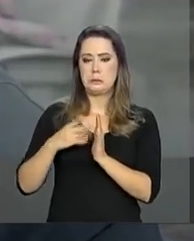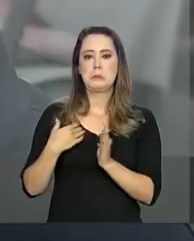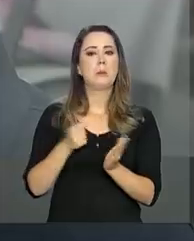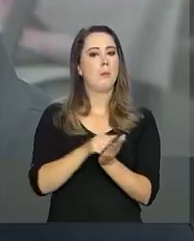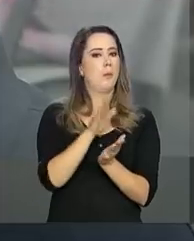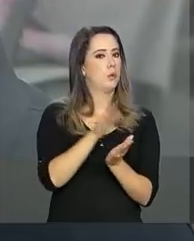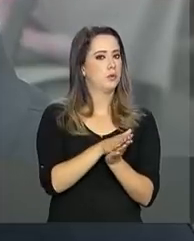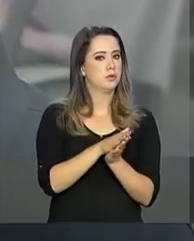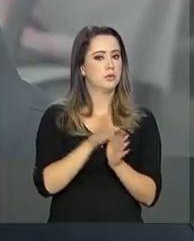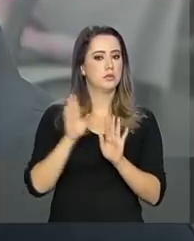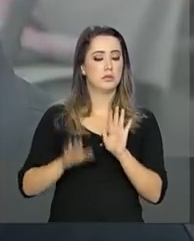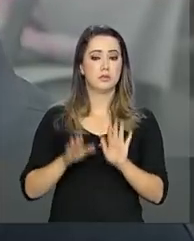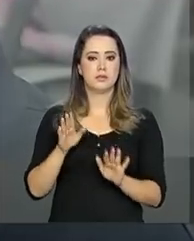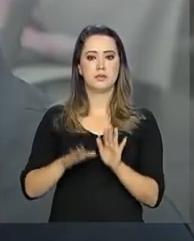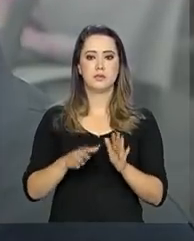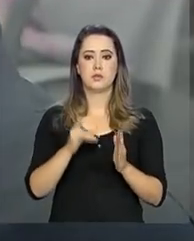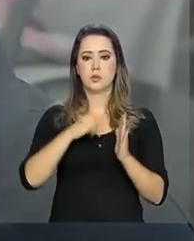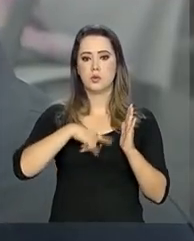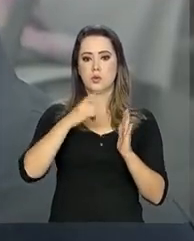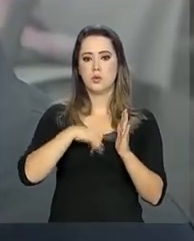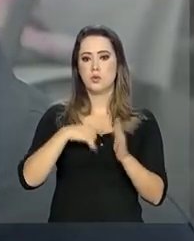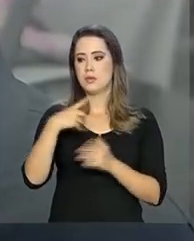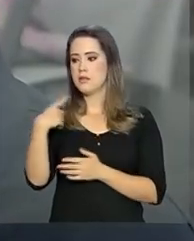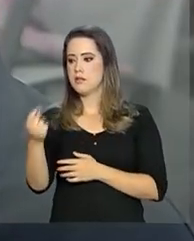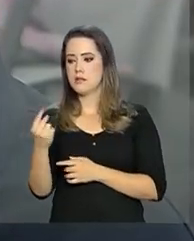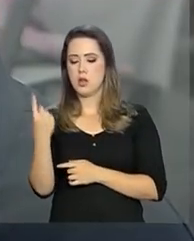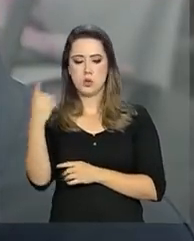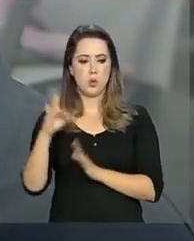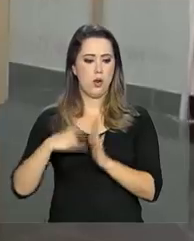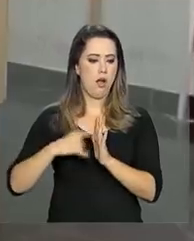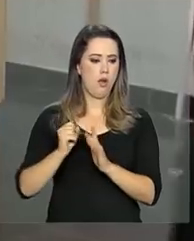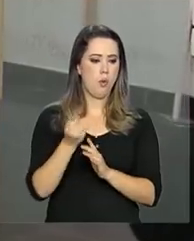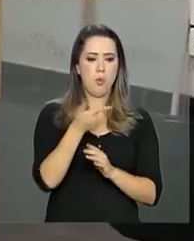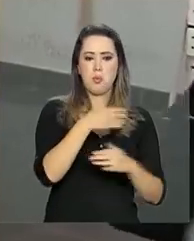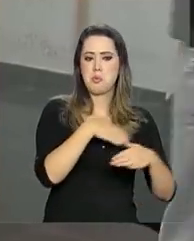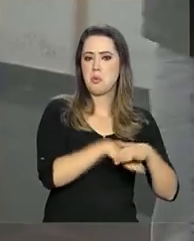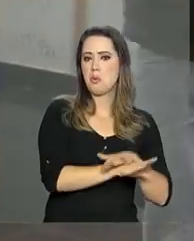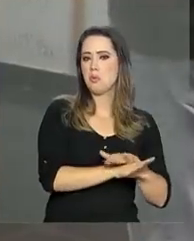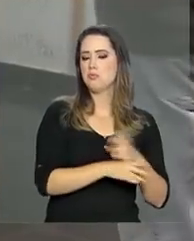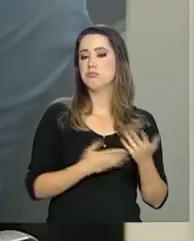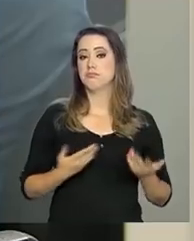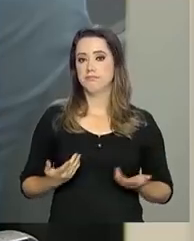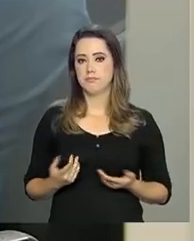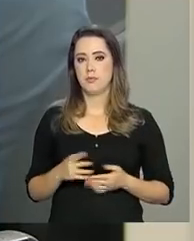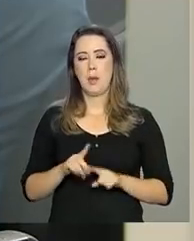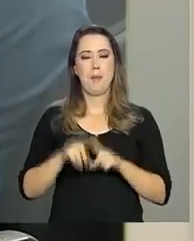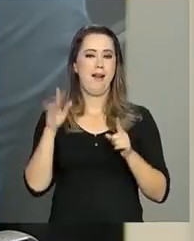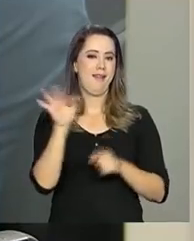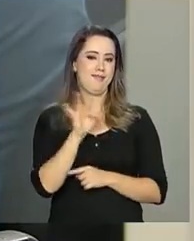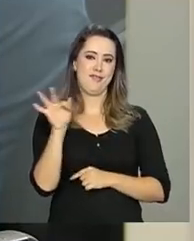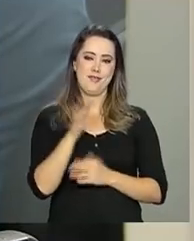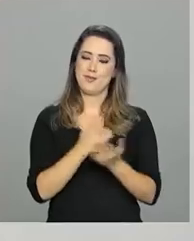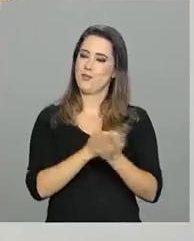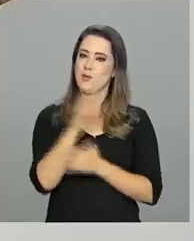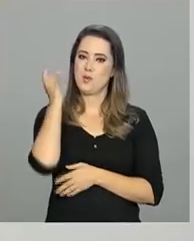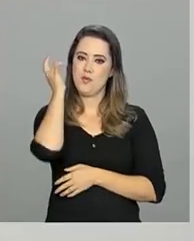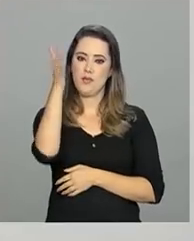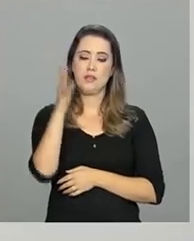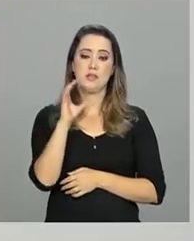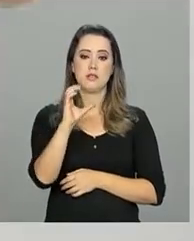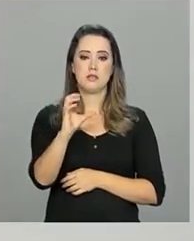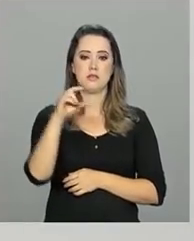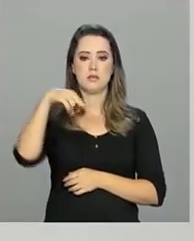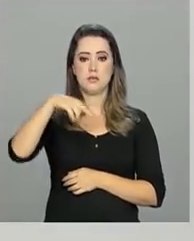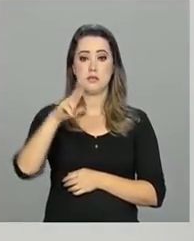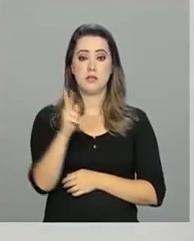multado. Às vezes o documento você sai num carro, fica dentro de outro ou dentro da bolsa. Mas desde fevereiro, tudo ficou mais fácil. A CNH